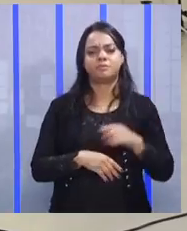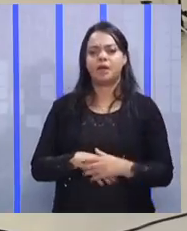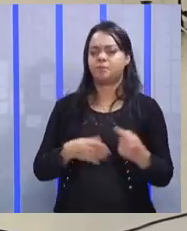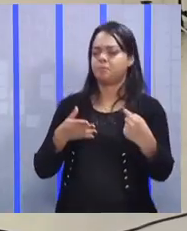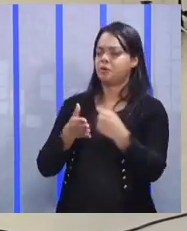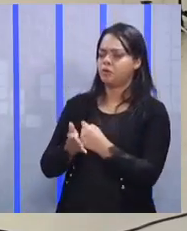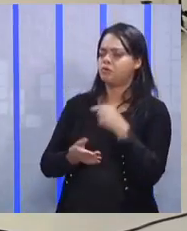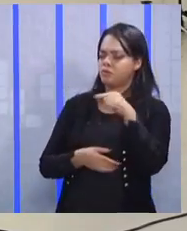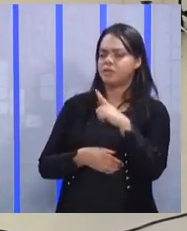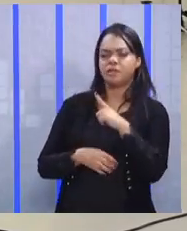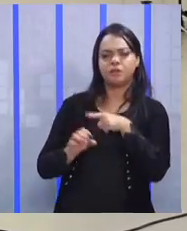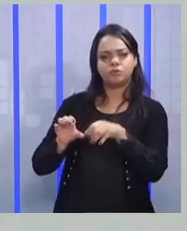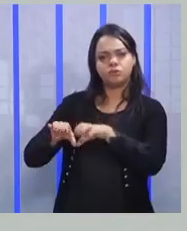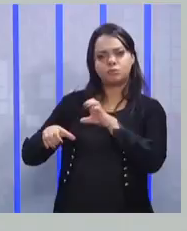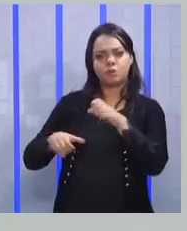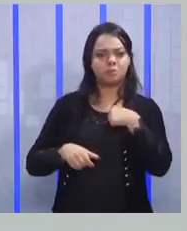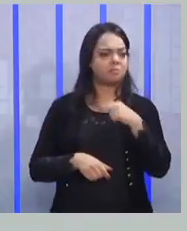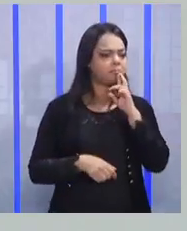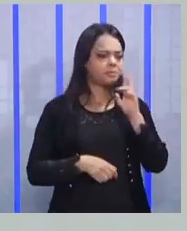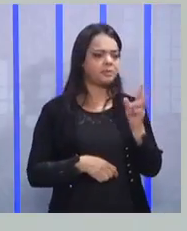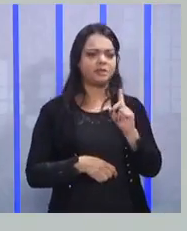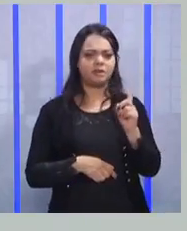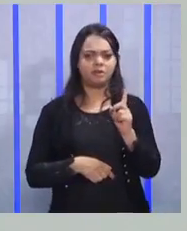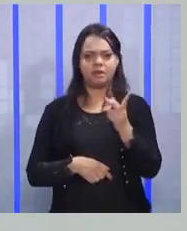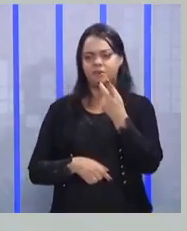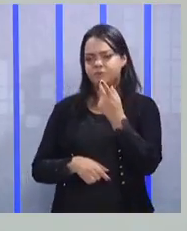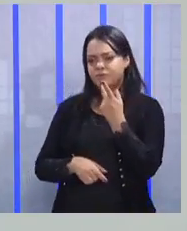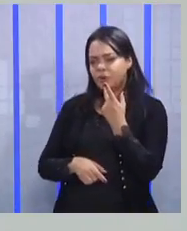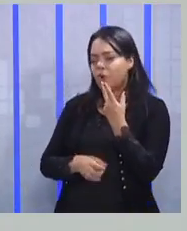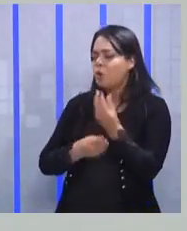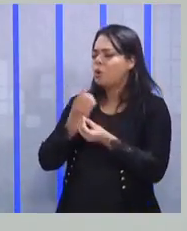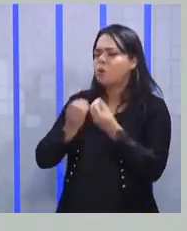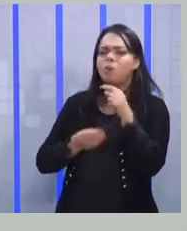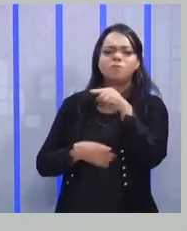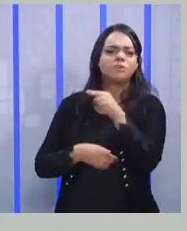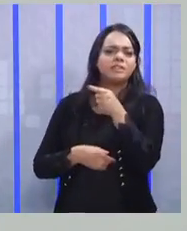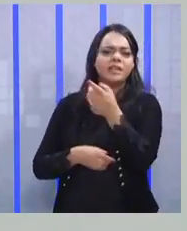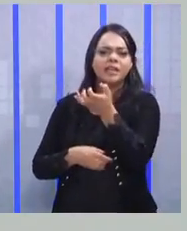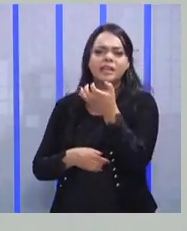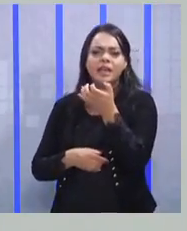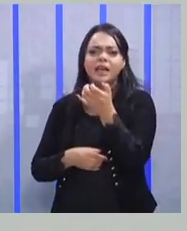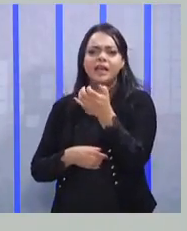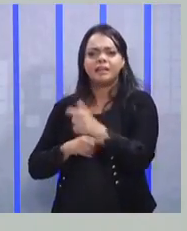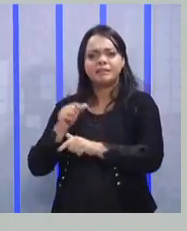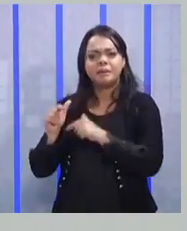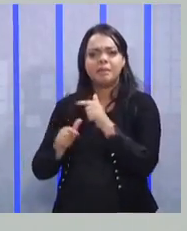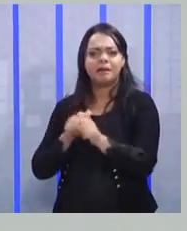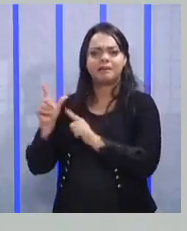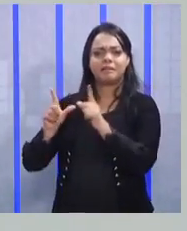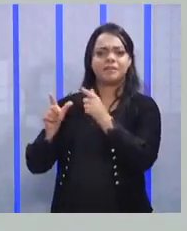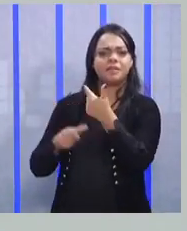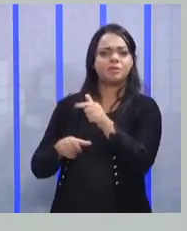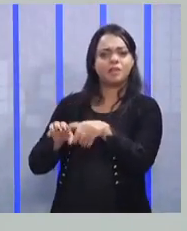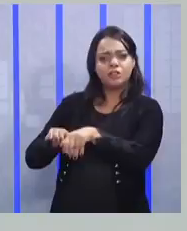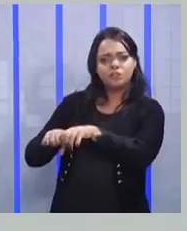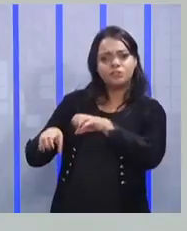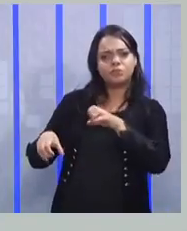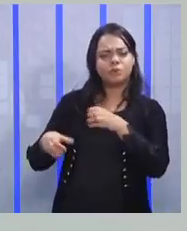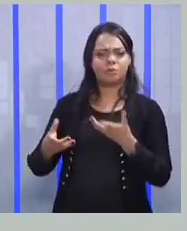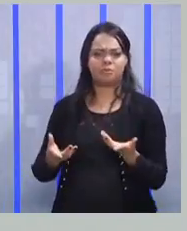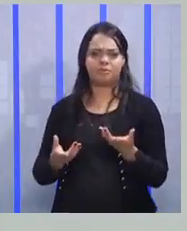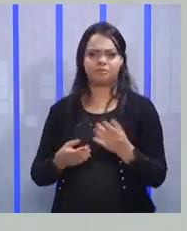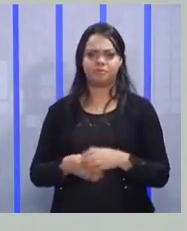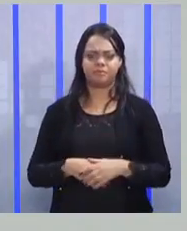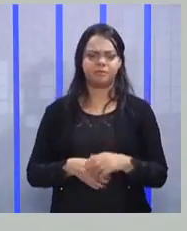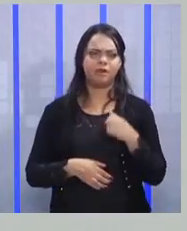diploma? Eu falei, não. Rapaz, como é que você quer decolar sem diploma? Pai, aquilo ficou na minha cabeça.